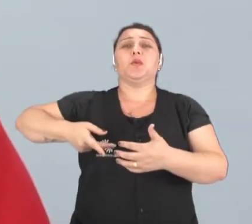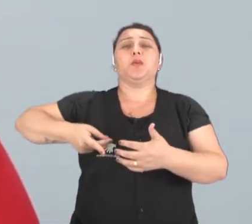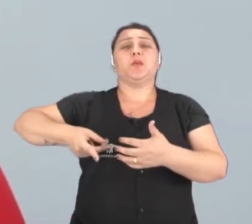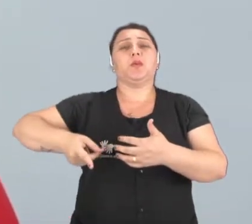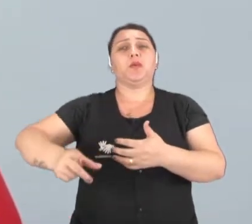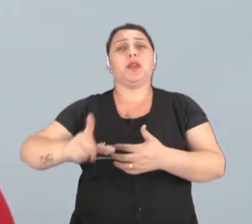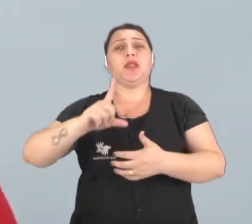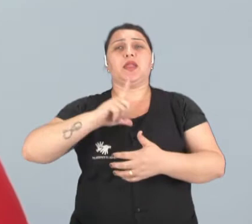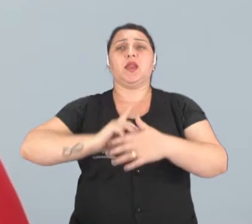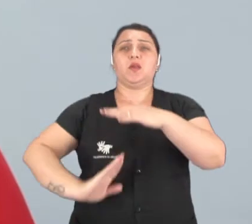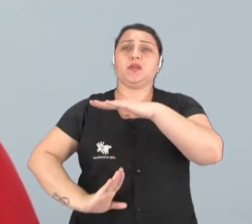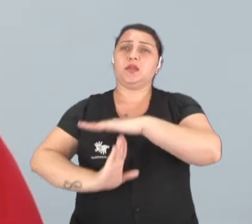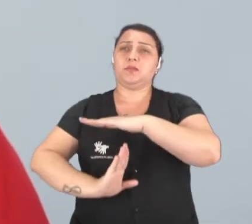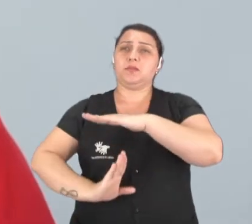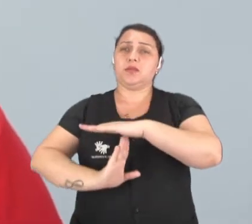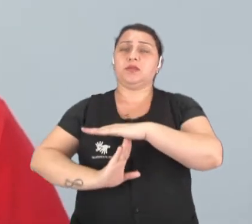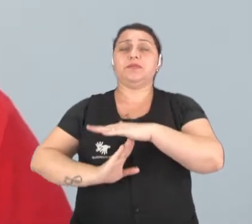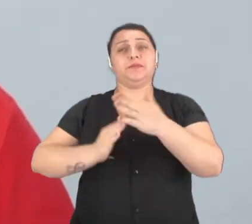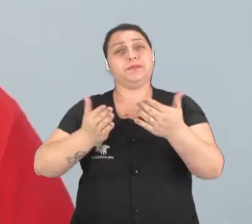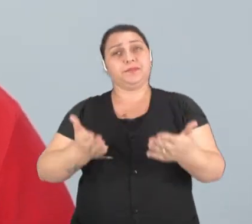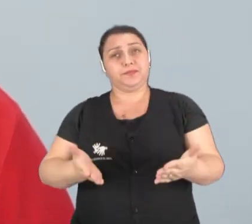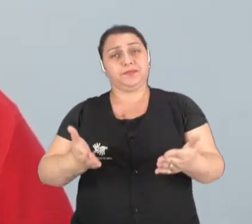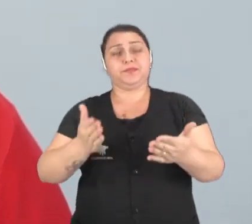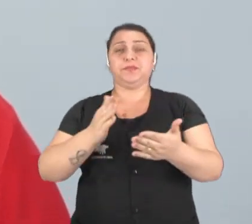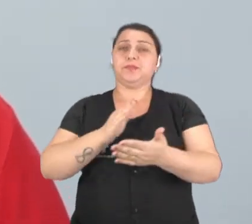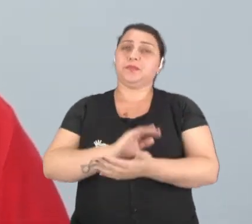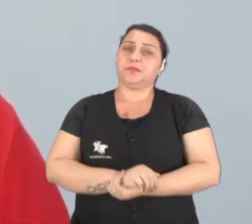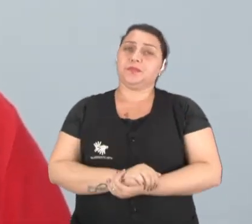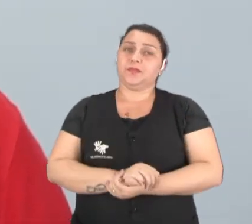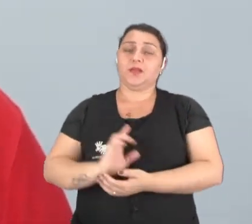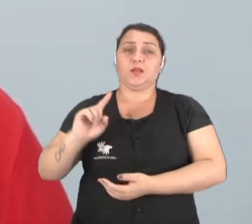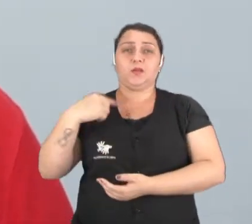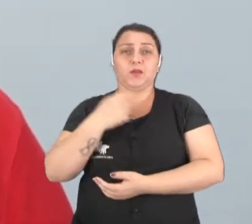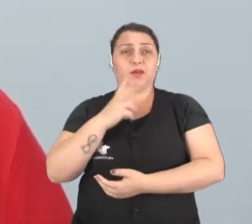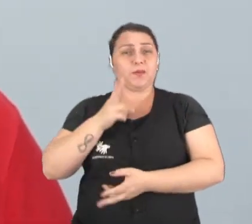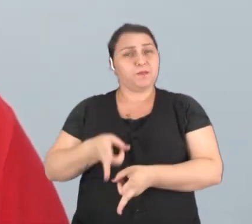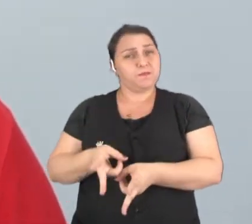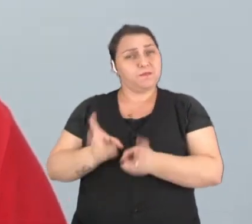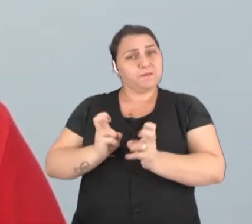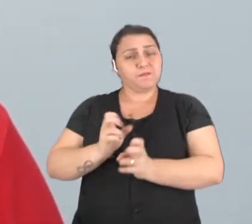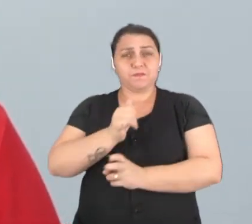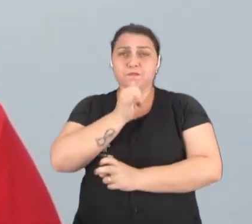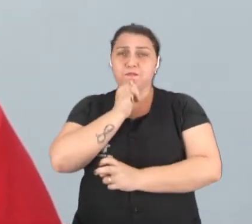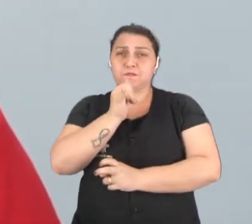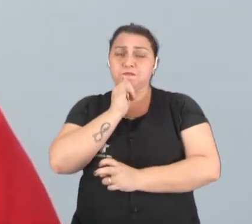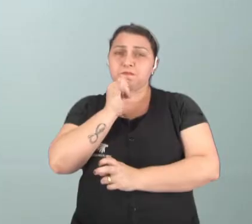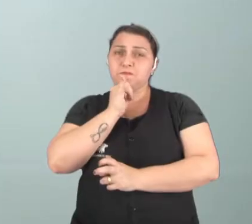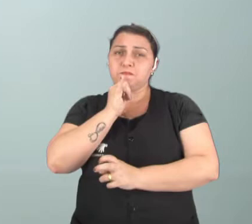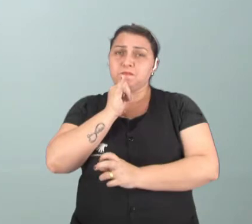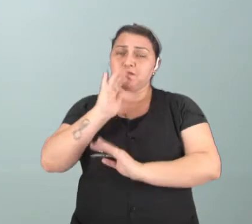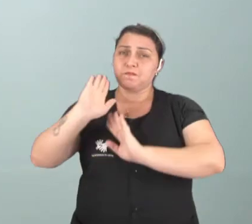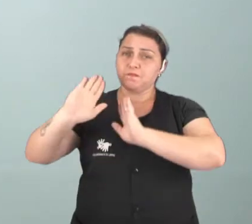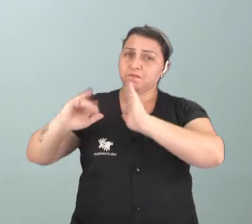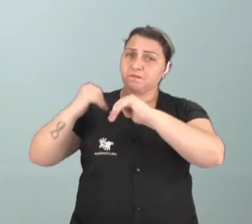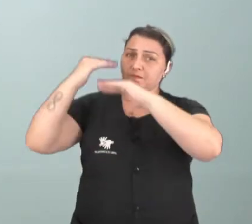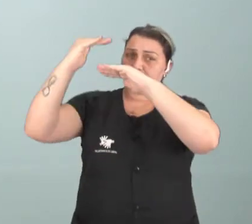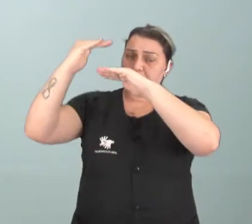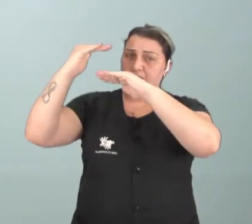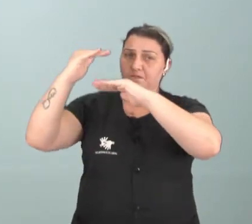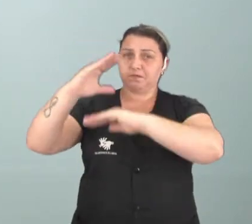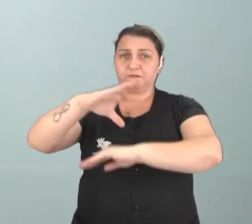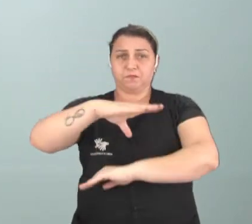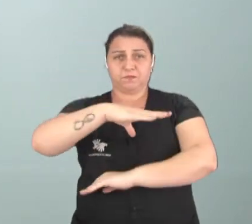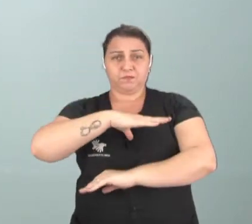que tem seus limites, certo? E a gente observa, por exemplo, a construção de uma